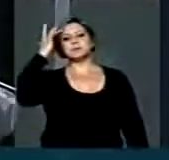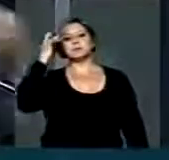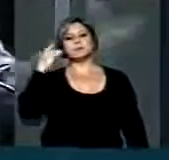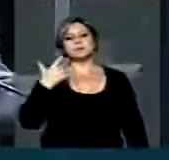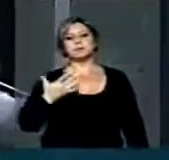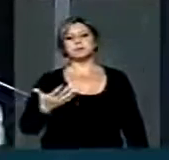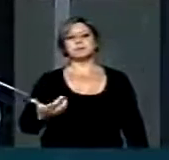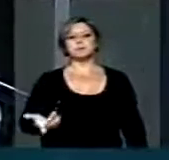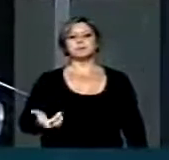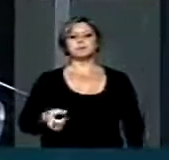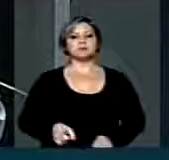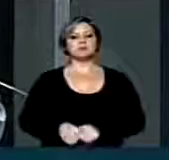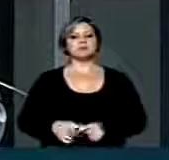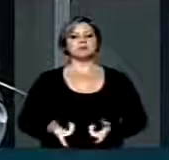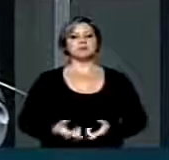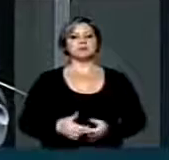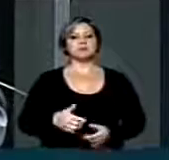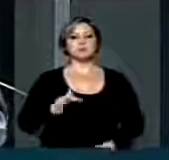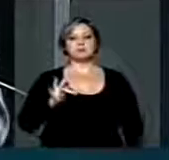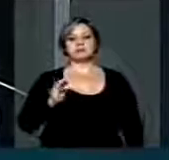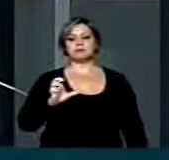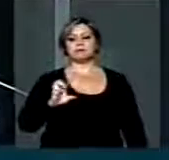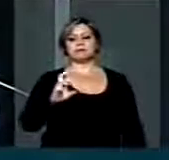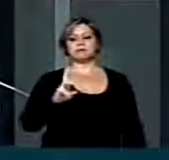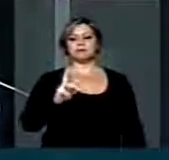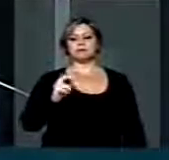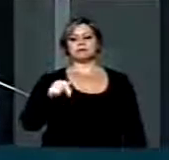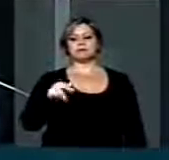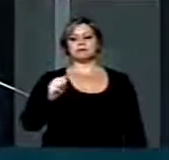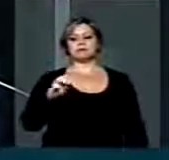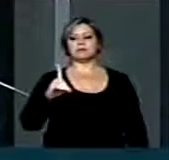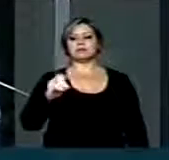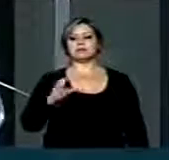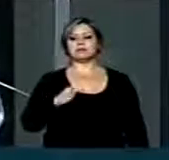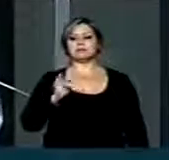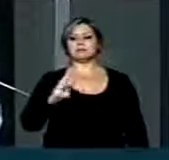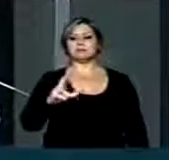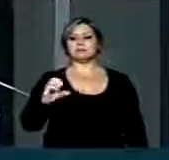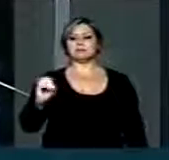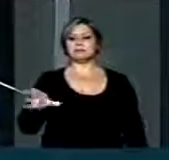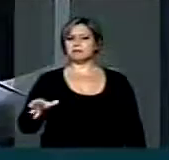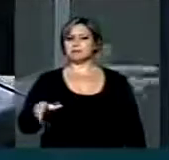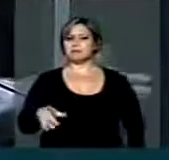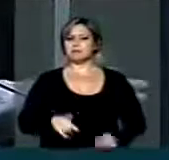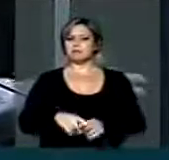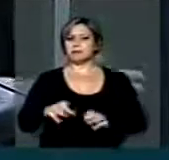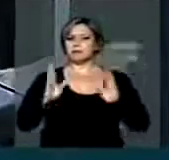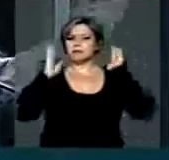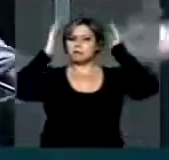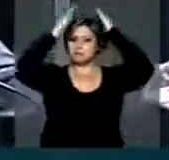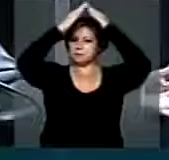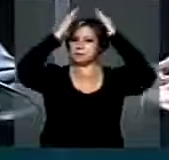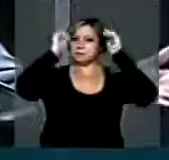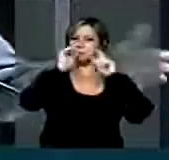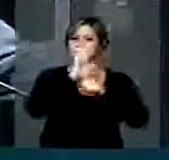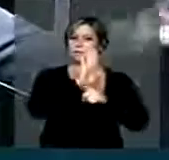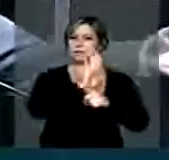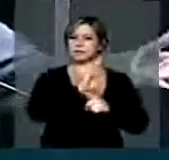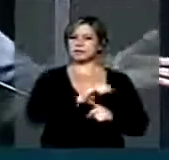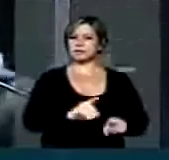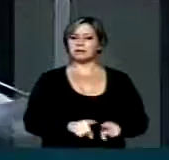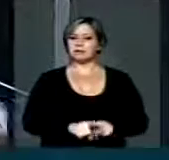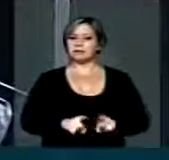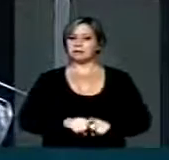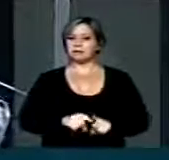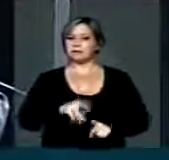principalmente daqueles como Fernando Ferro e tantos outros, que o Papa possa ajudar o mundo, mas